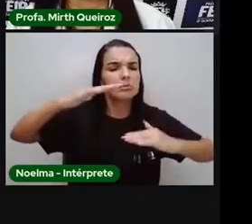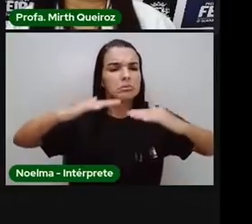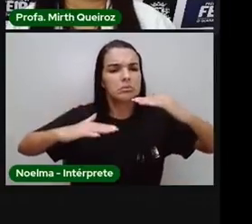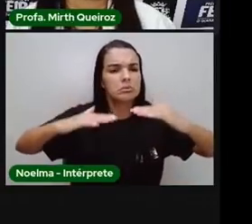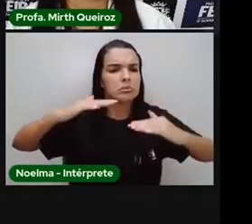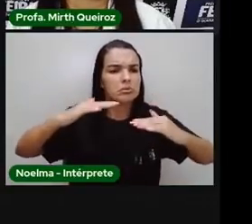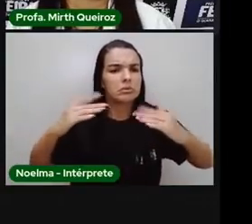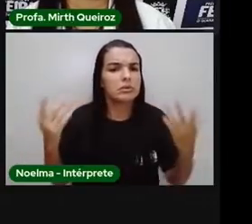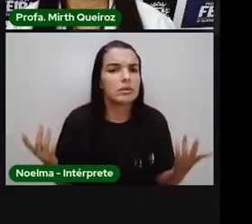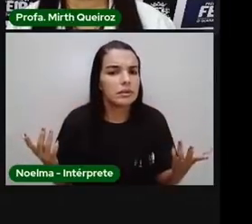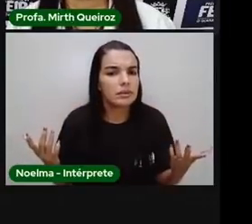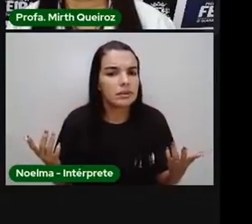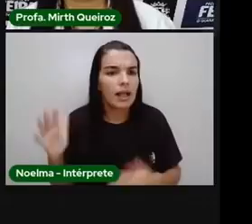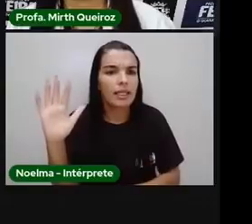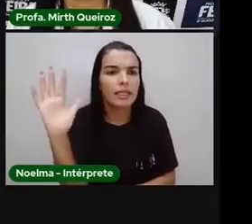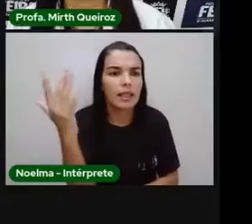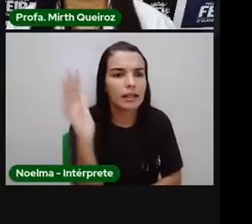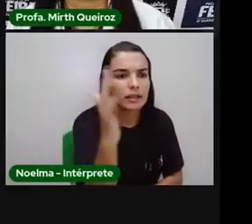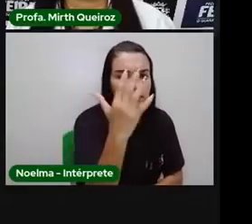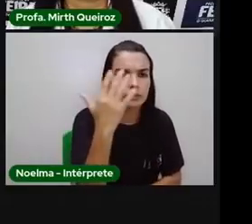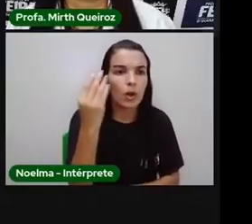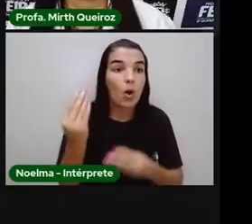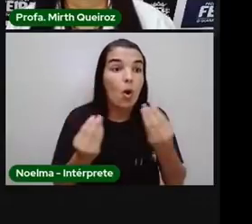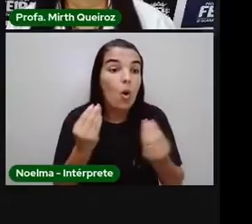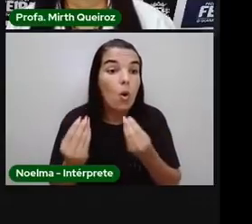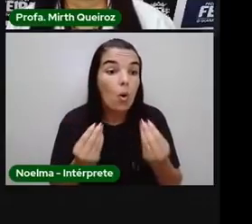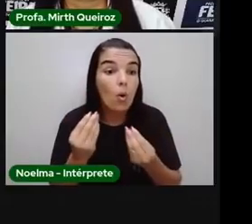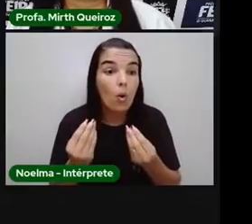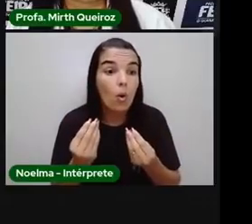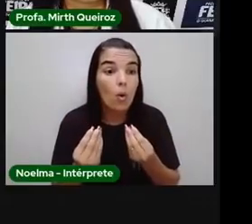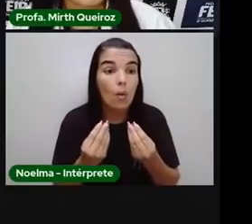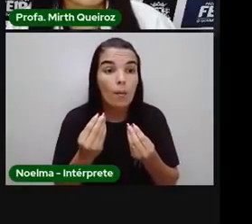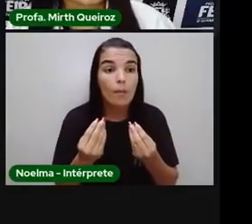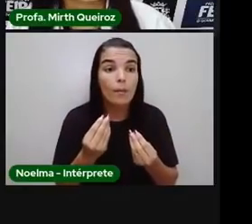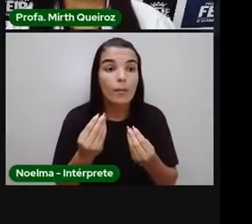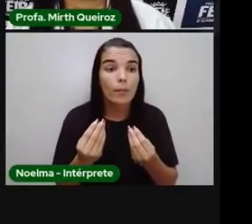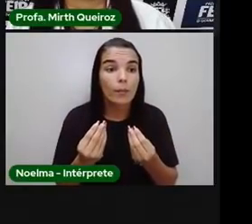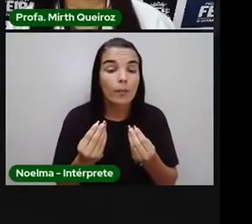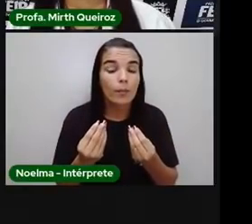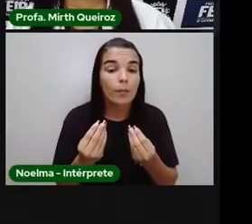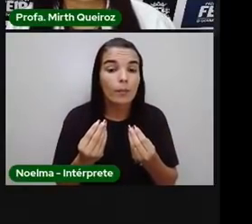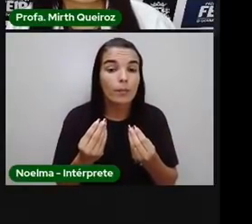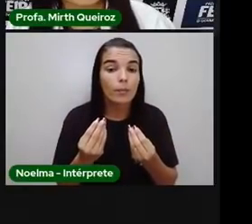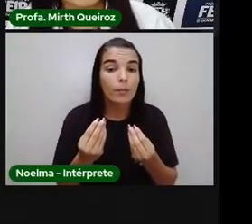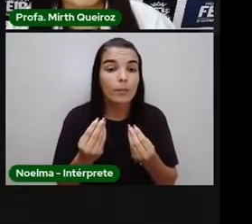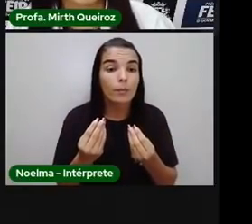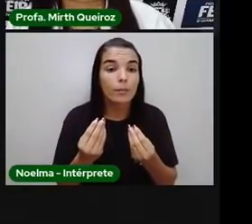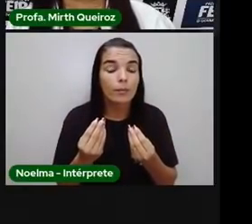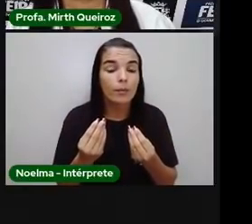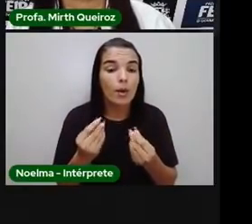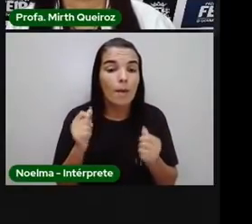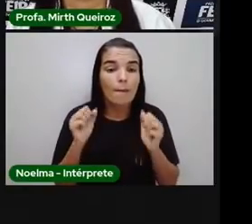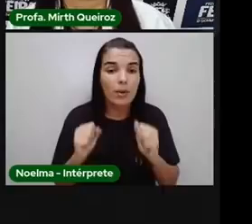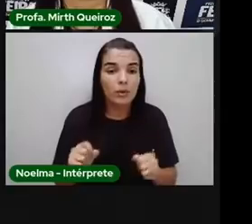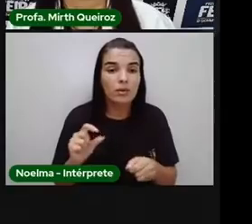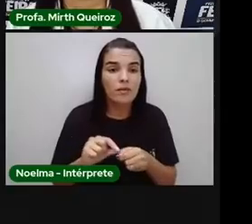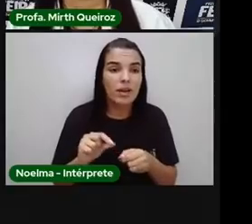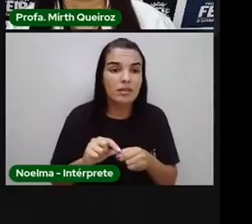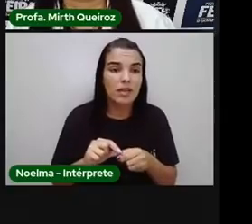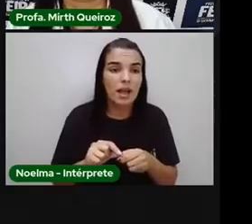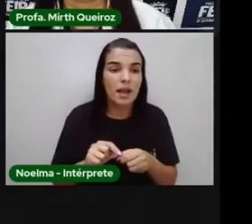O que é faz desequilíbrio? Como é que a gente ajuda? A ajuda não, né? Porque não é uma ajuda. Como é que a gente interfere na natureza,